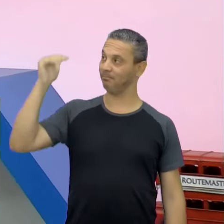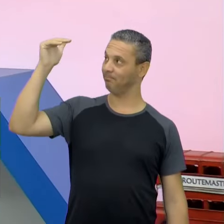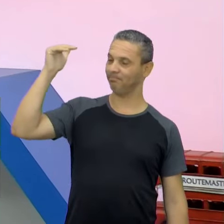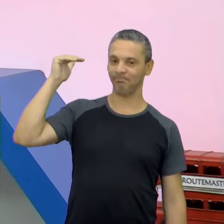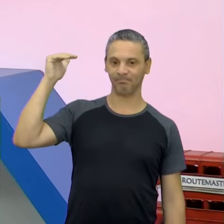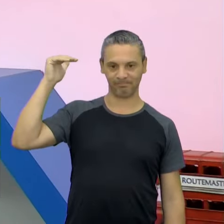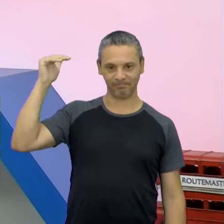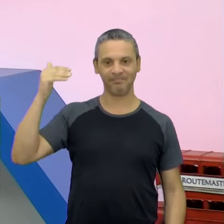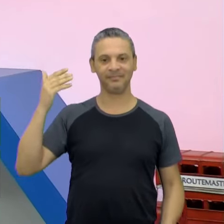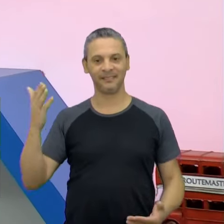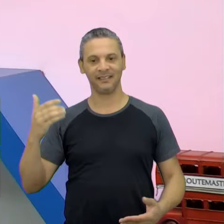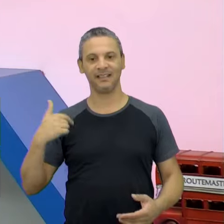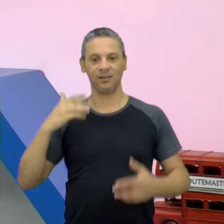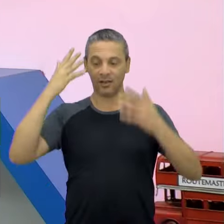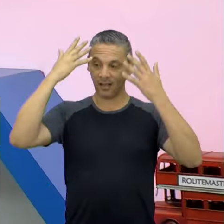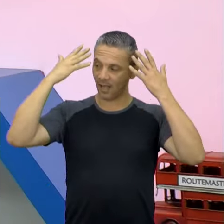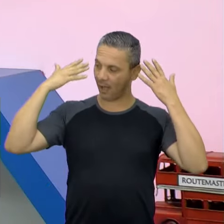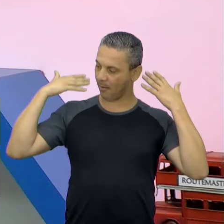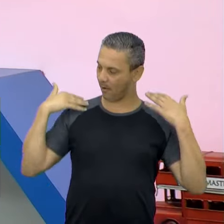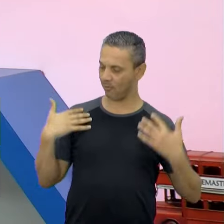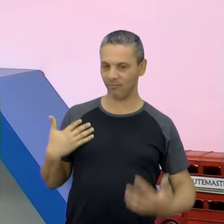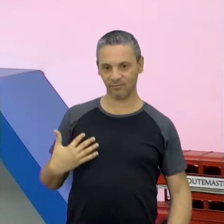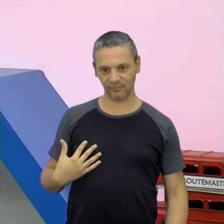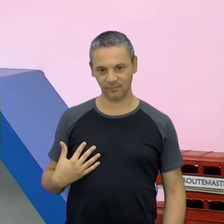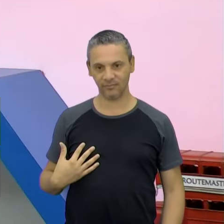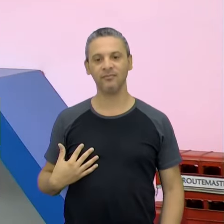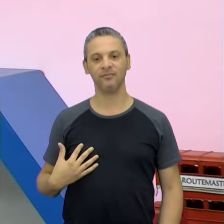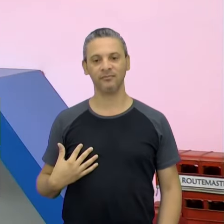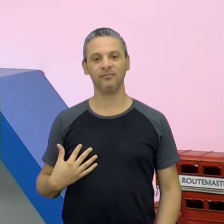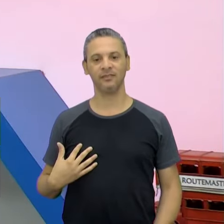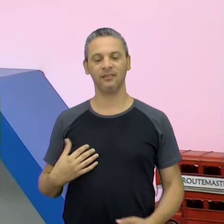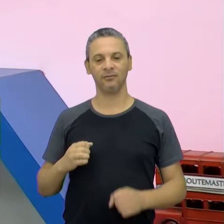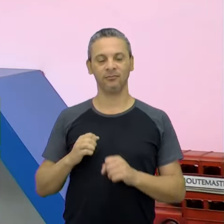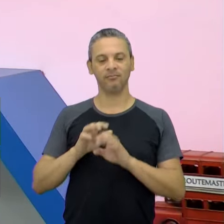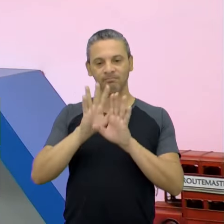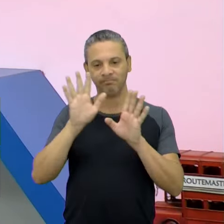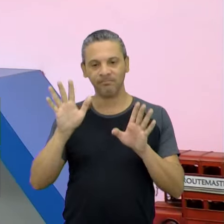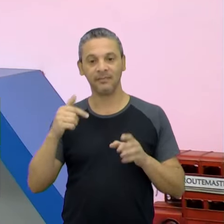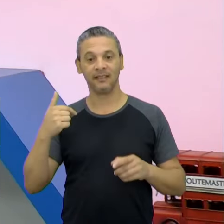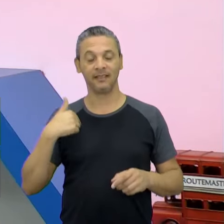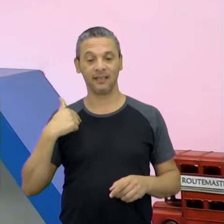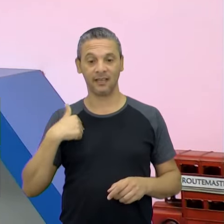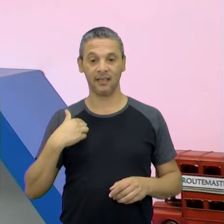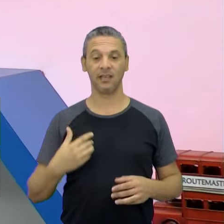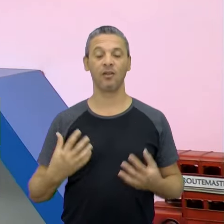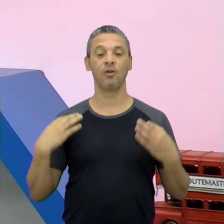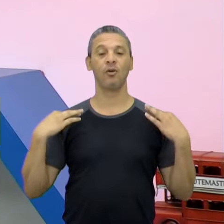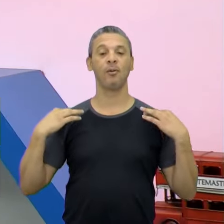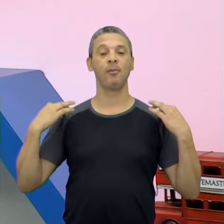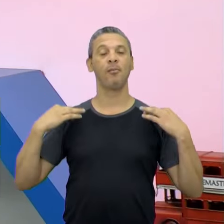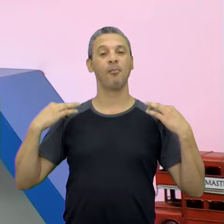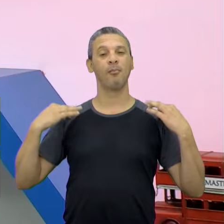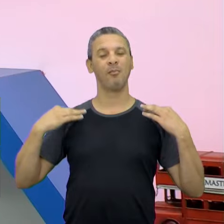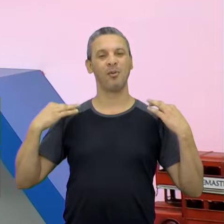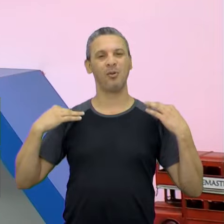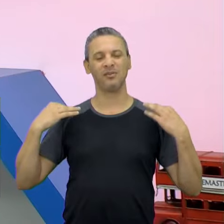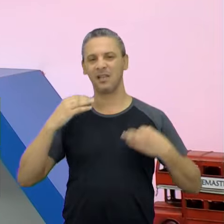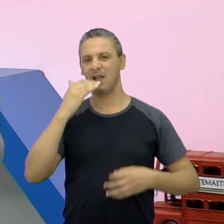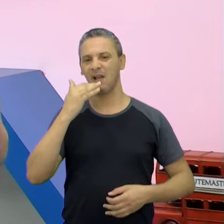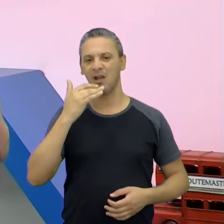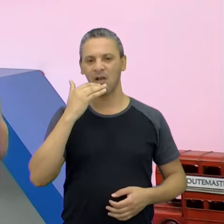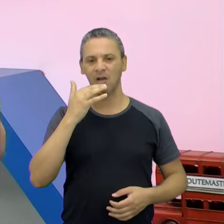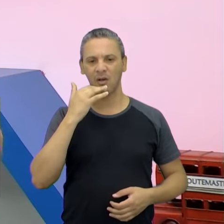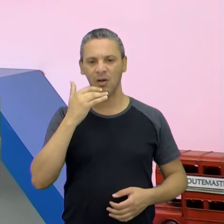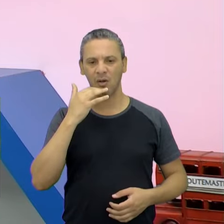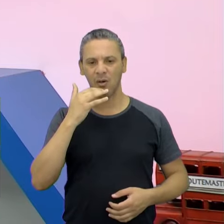mediana, estou com o cabelo solto, meu cabelo é longo e claro, eu estou com uma blusa que eles chamam de